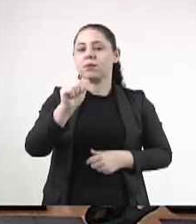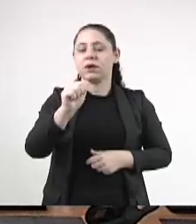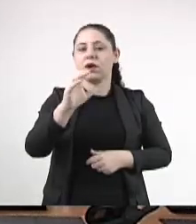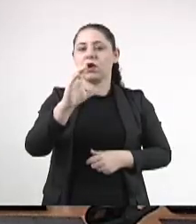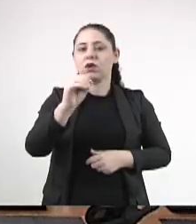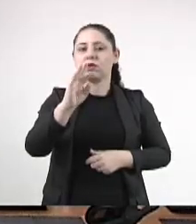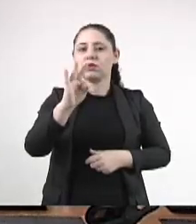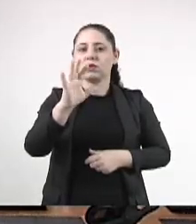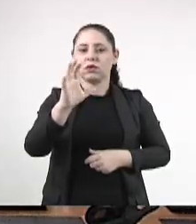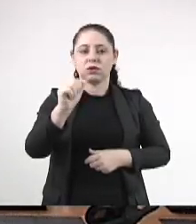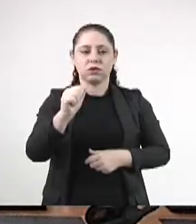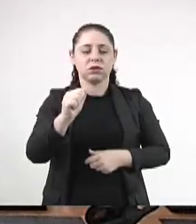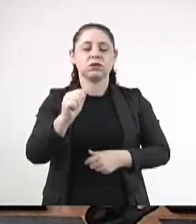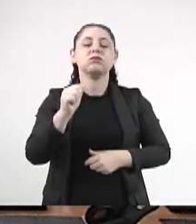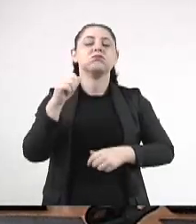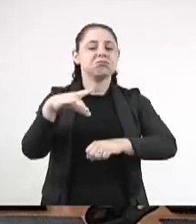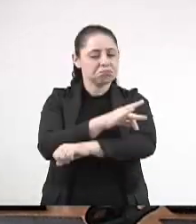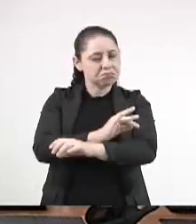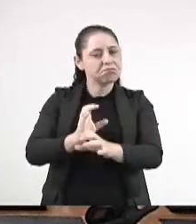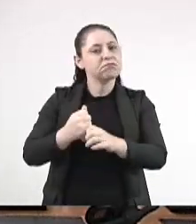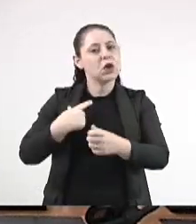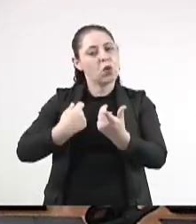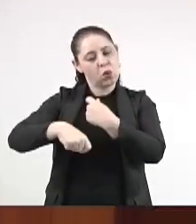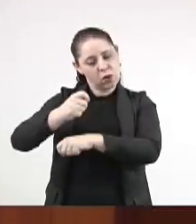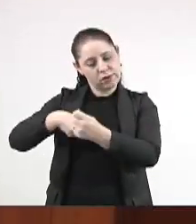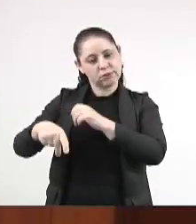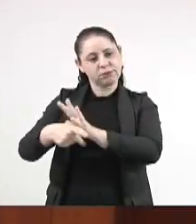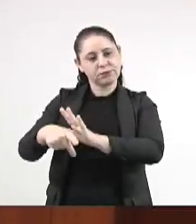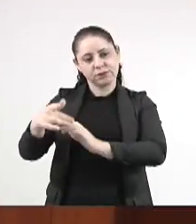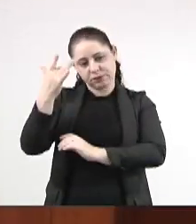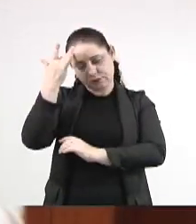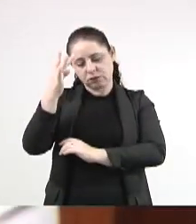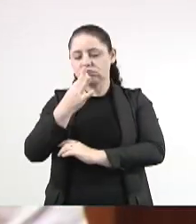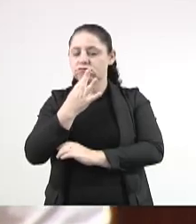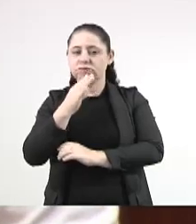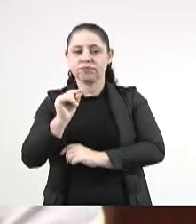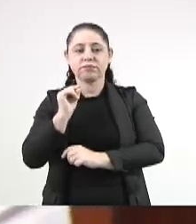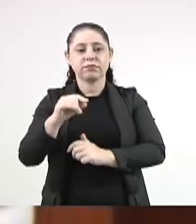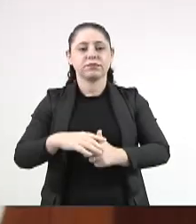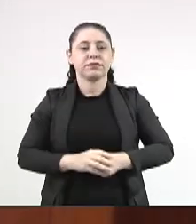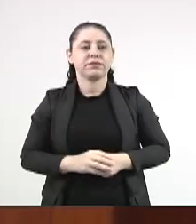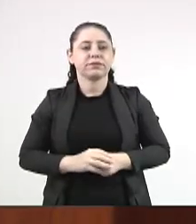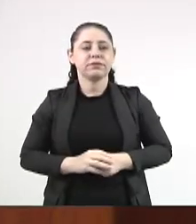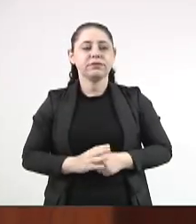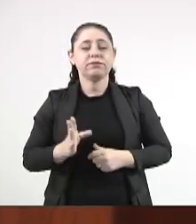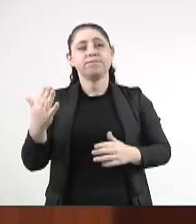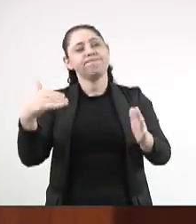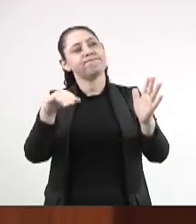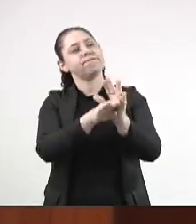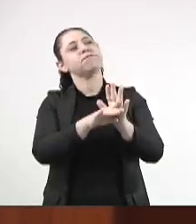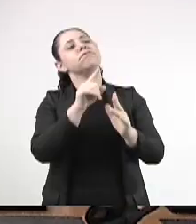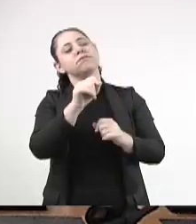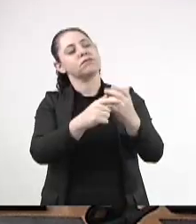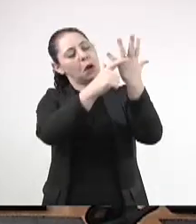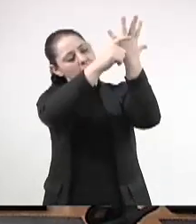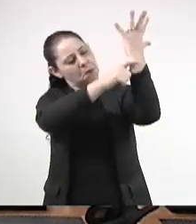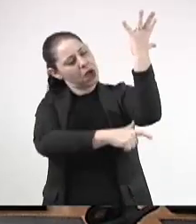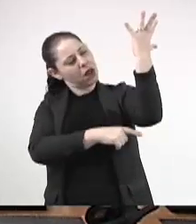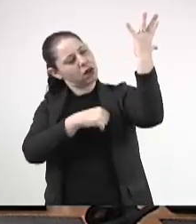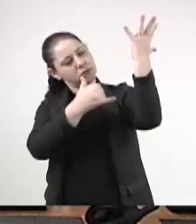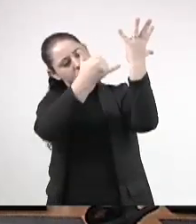Muito obrigado, engenheiro Paulo Corrêa. Eu sou economista. Então, assim, aí chega lá, está aqui,